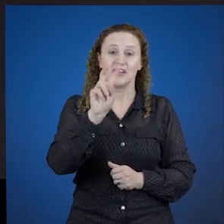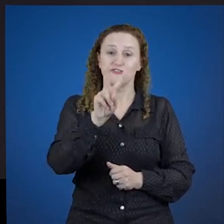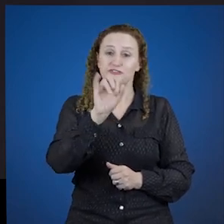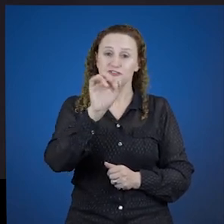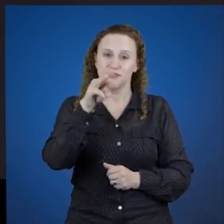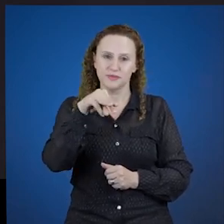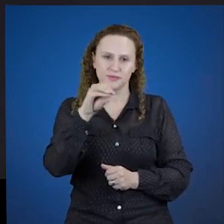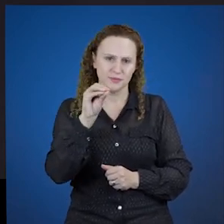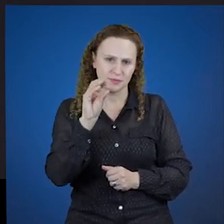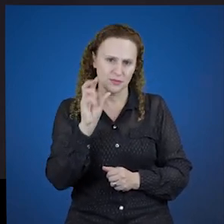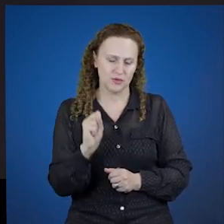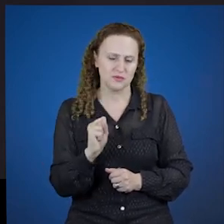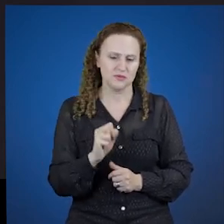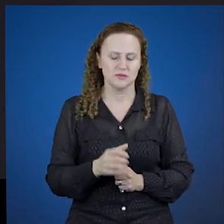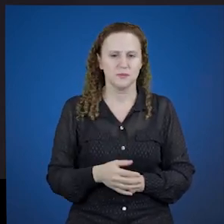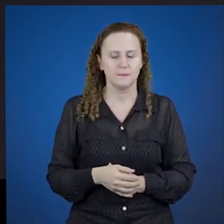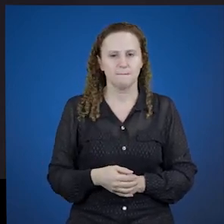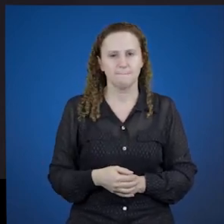avimos,